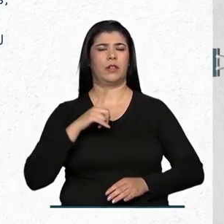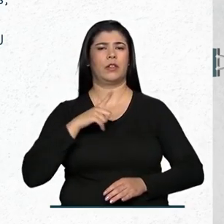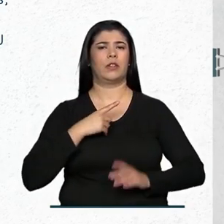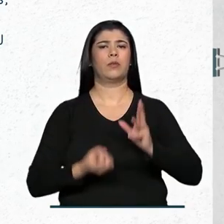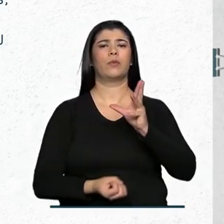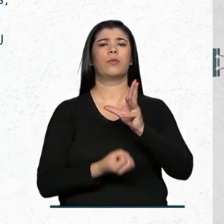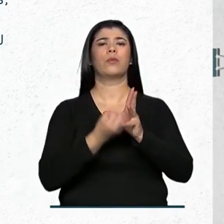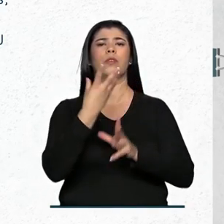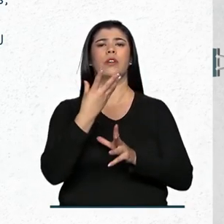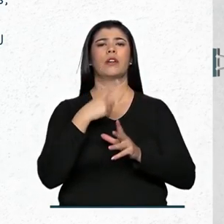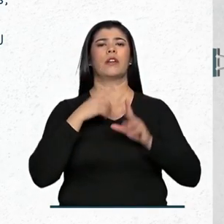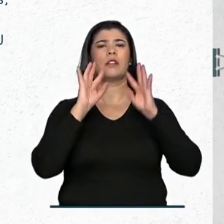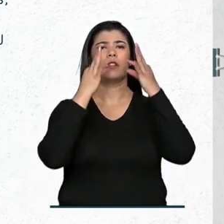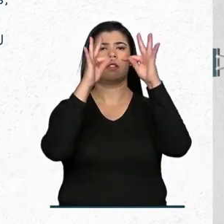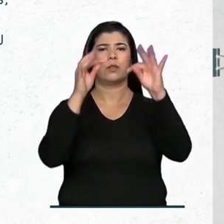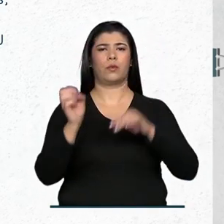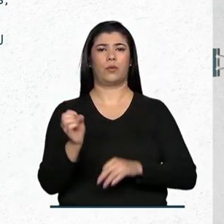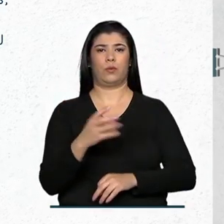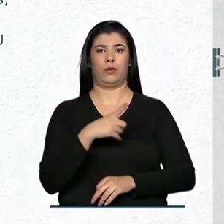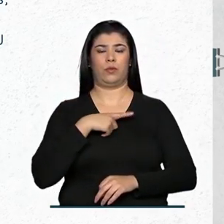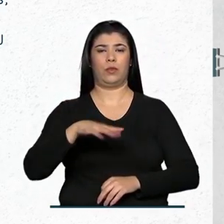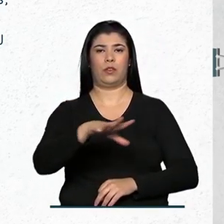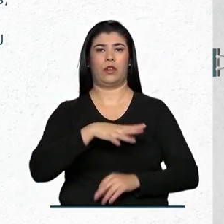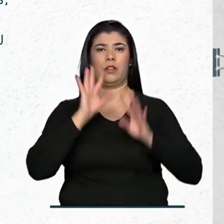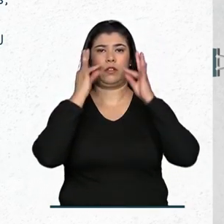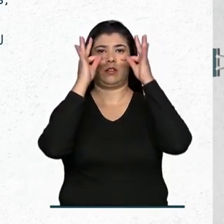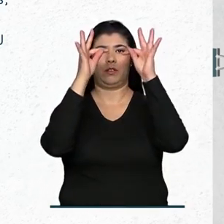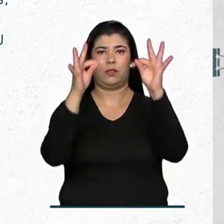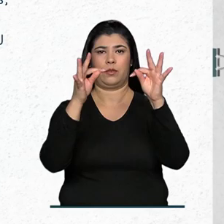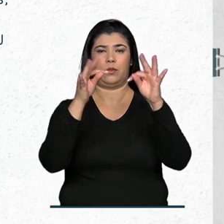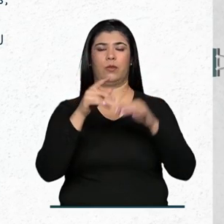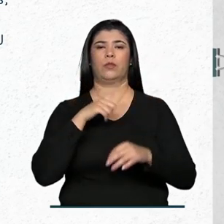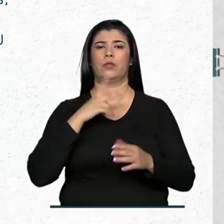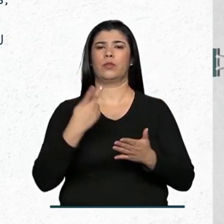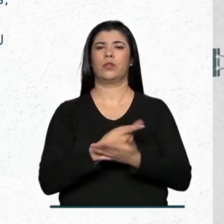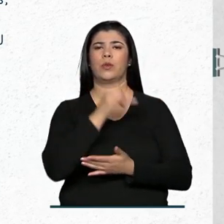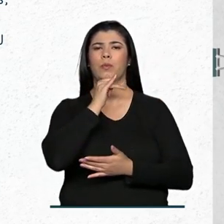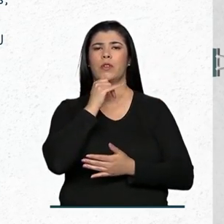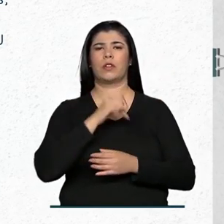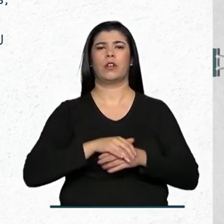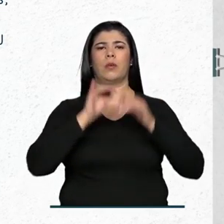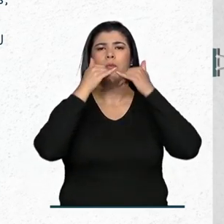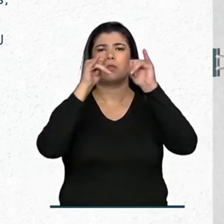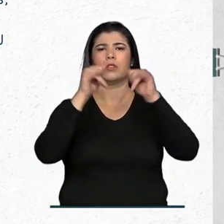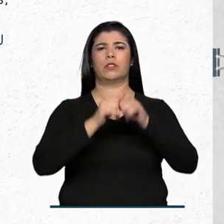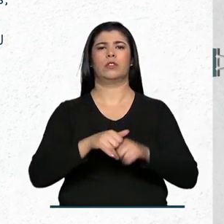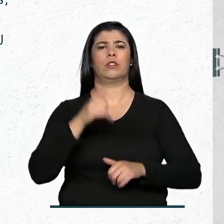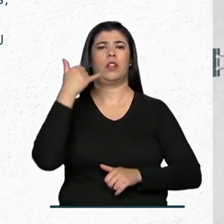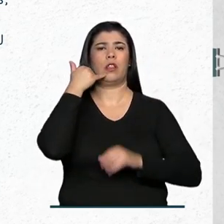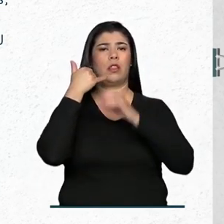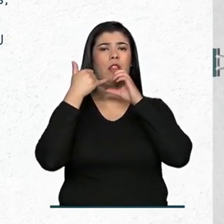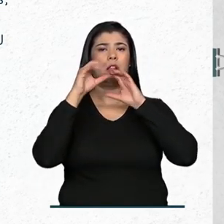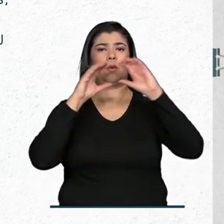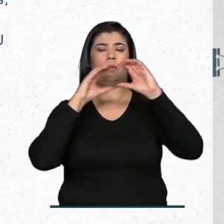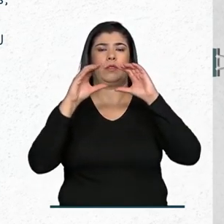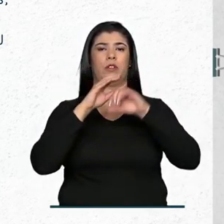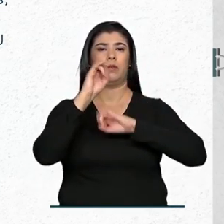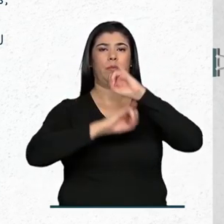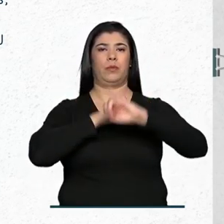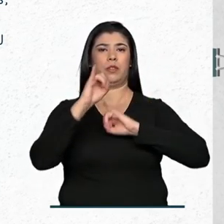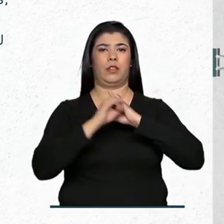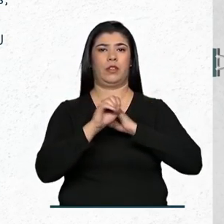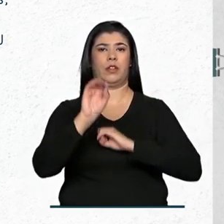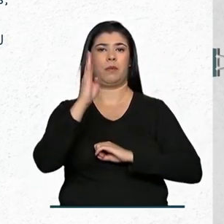criador de uma tecnologia inovadora em áreas de tecnologias emergentes, como energia, telecomunicações, internet,